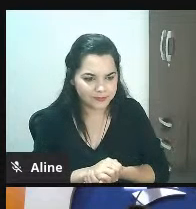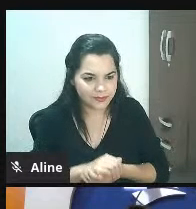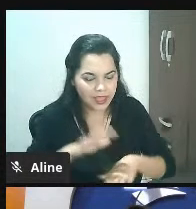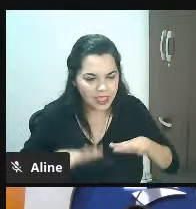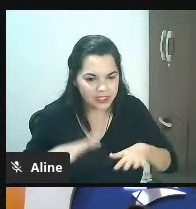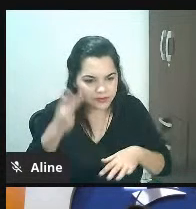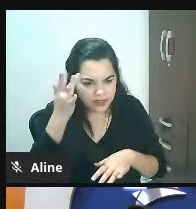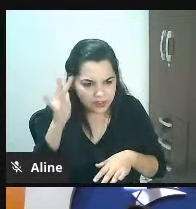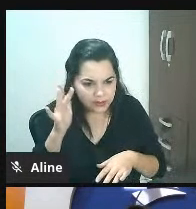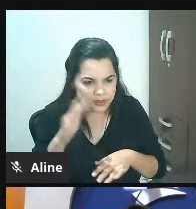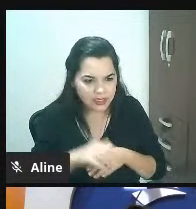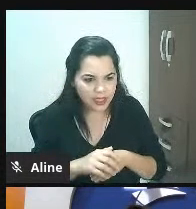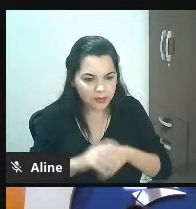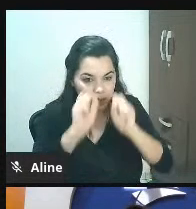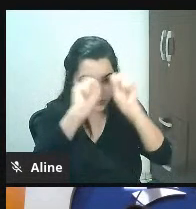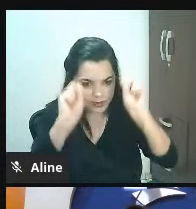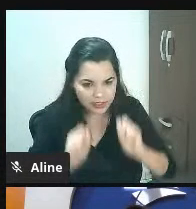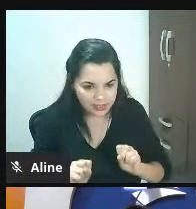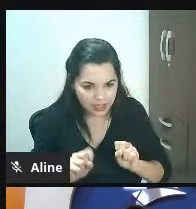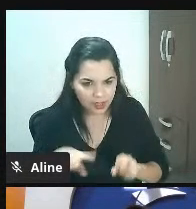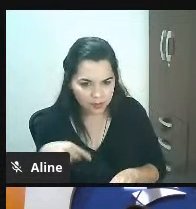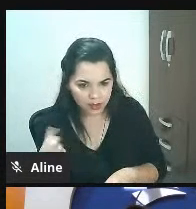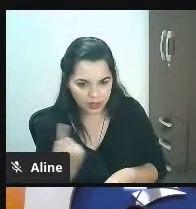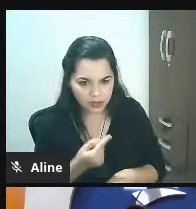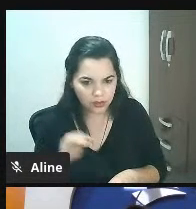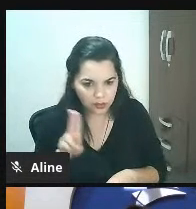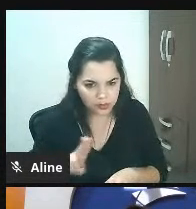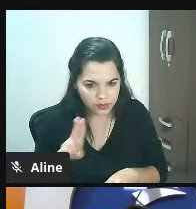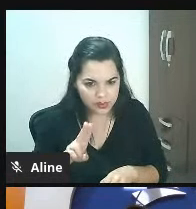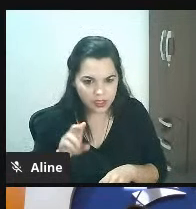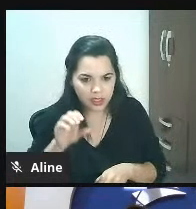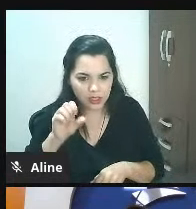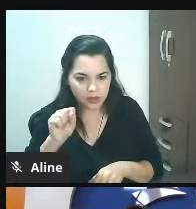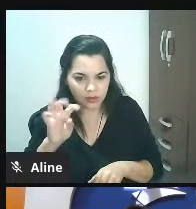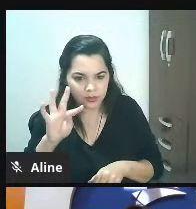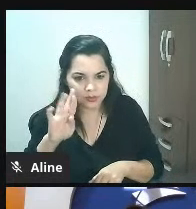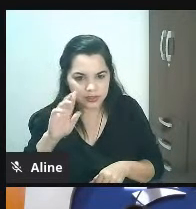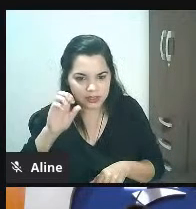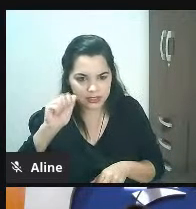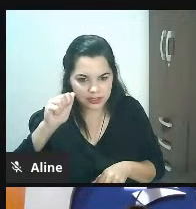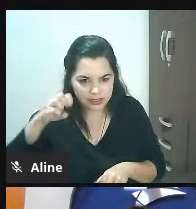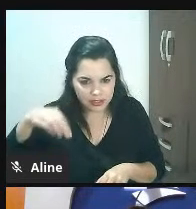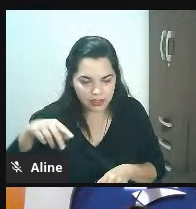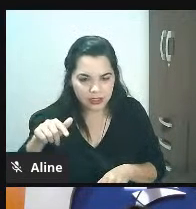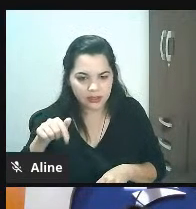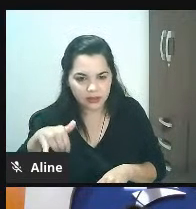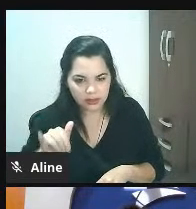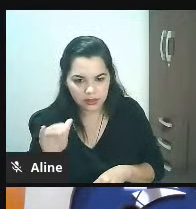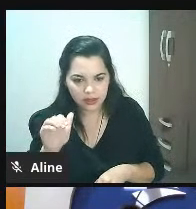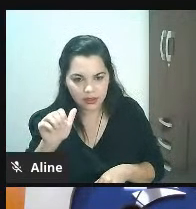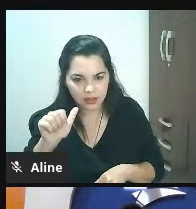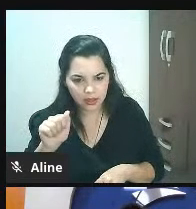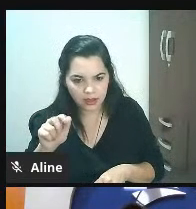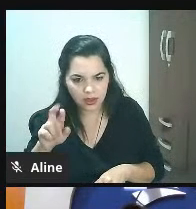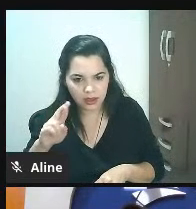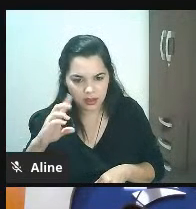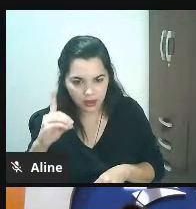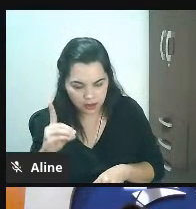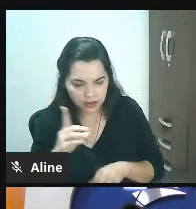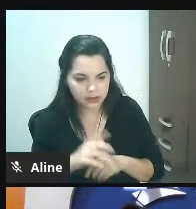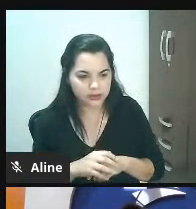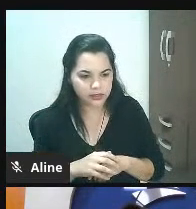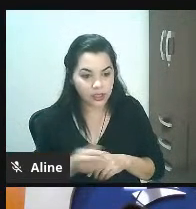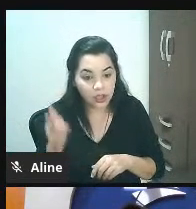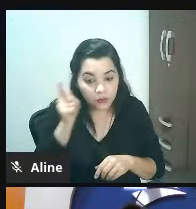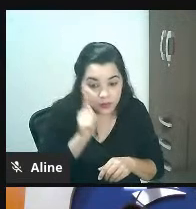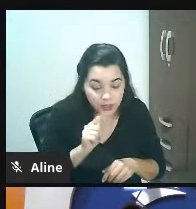ferramenta que a gente está usando aqui o StreamYard vocês terão uma noção para quem gosta de fazer isso vocês podem usar se você quiser fazer isso por exemplo com